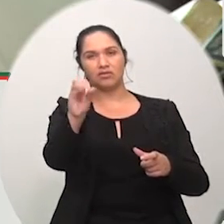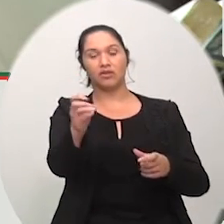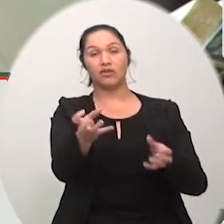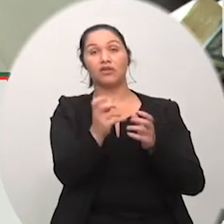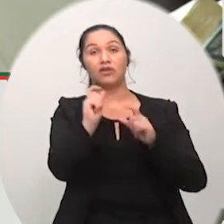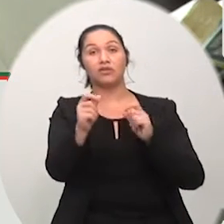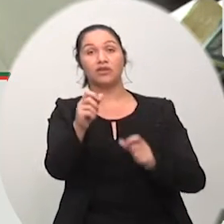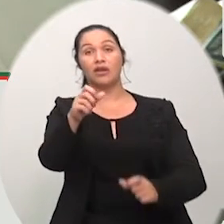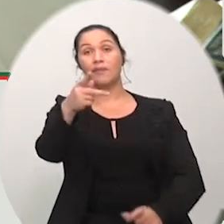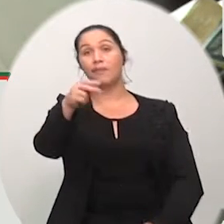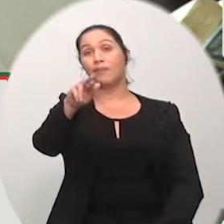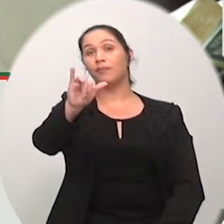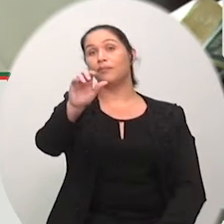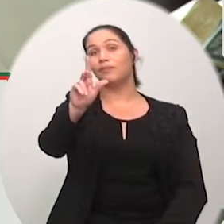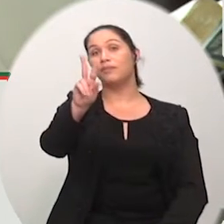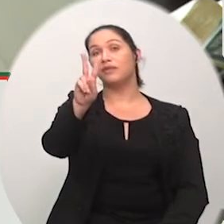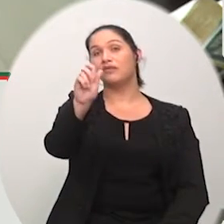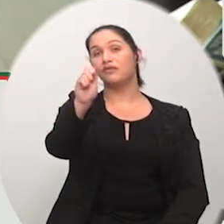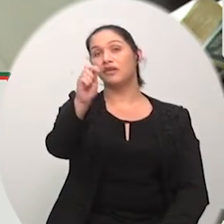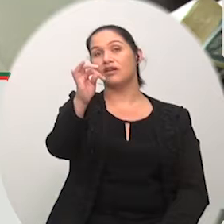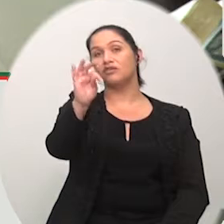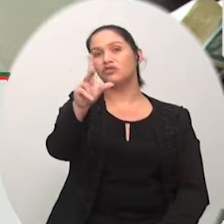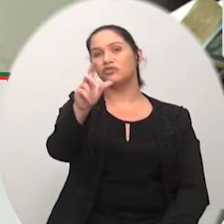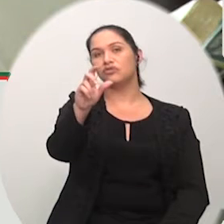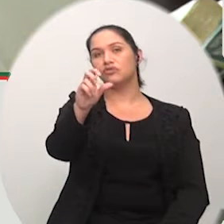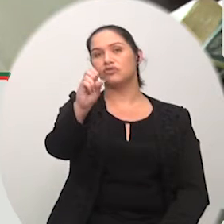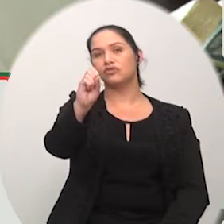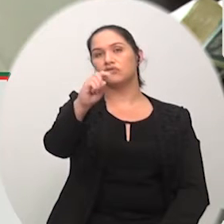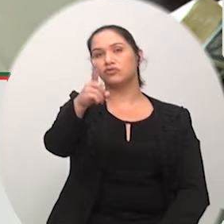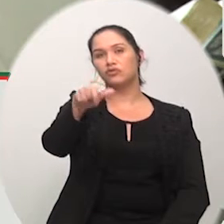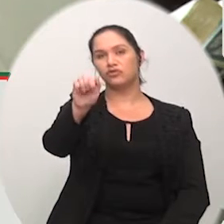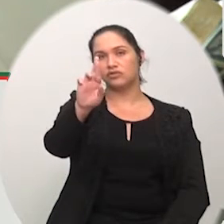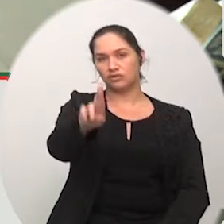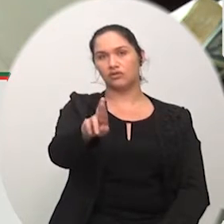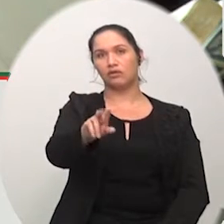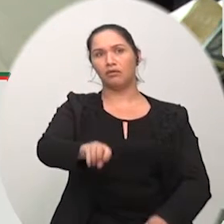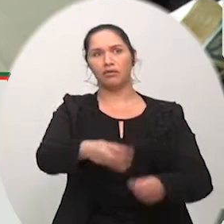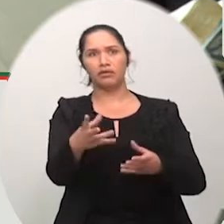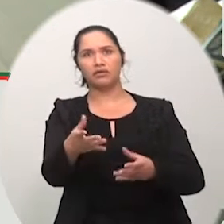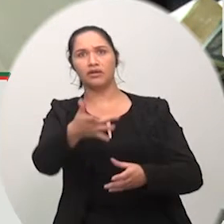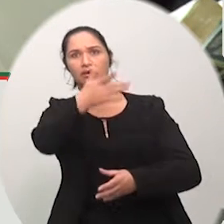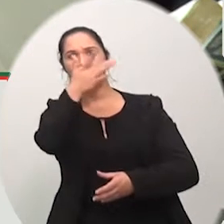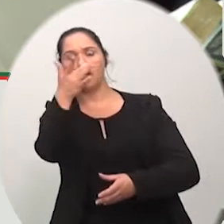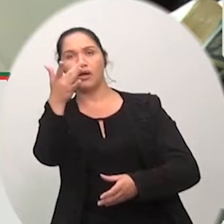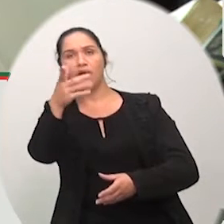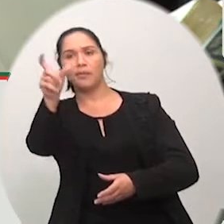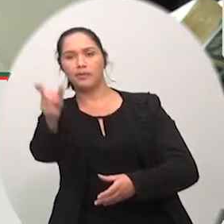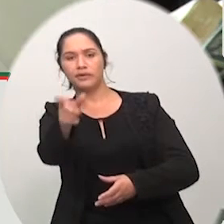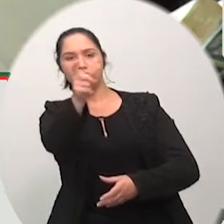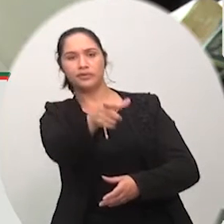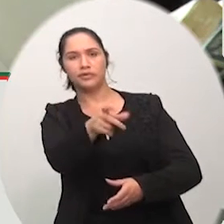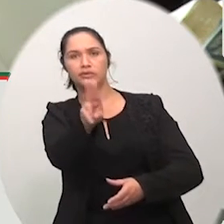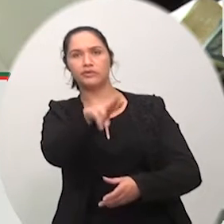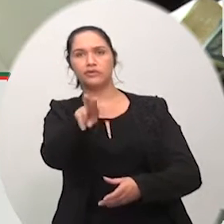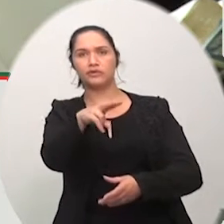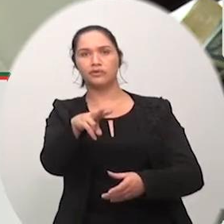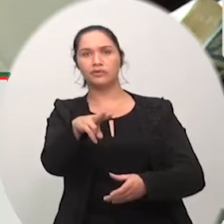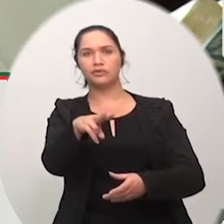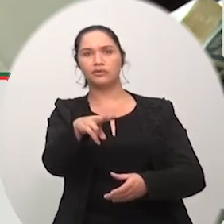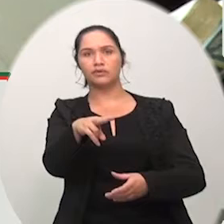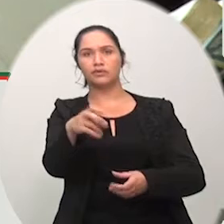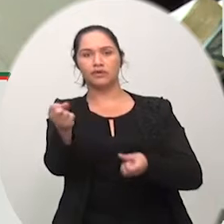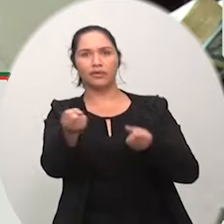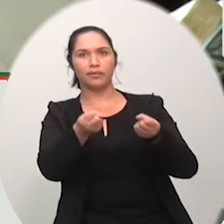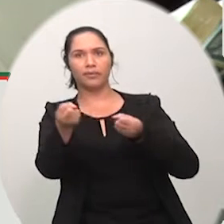no trecho sul os motoristas que usam a rodovia para o trabalho ficarão vulneráveis pois terão que pagar a taxa